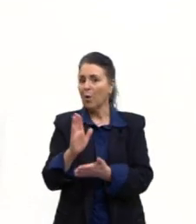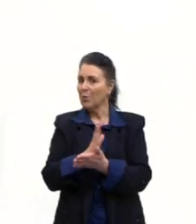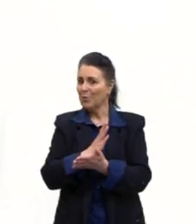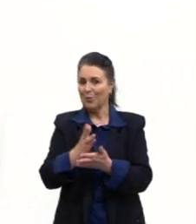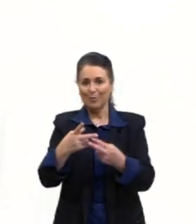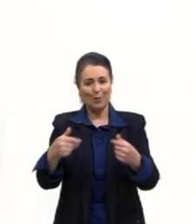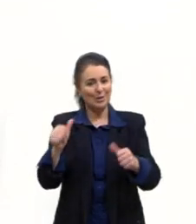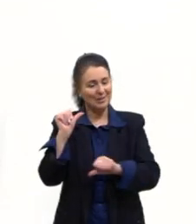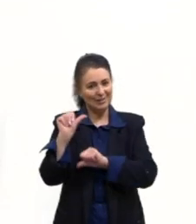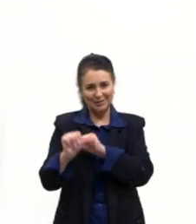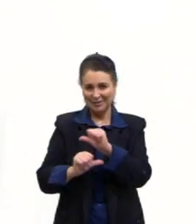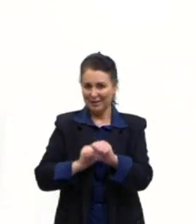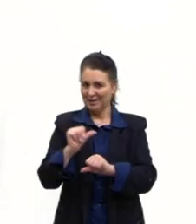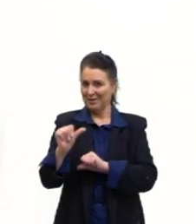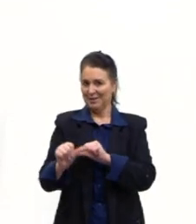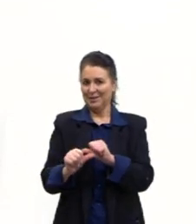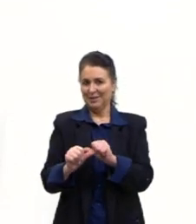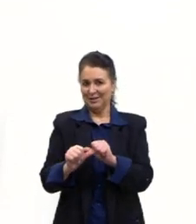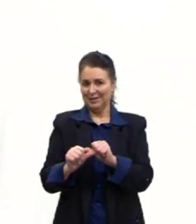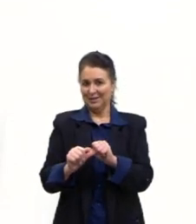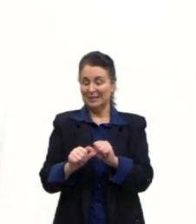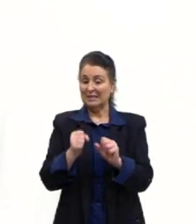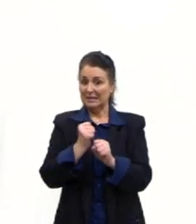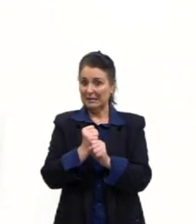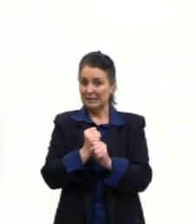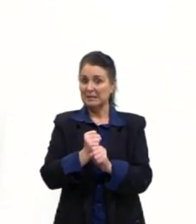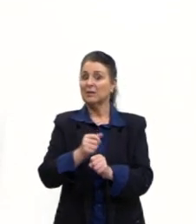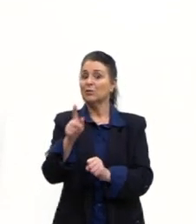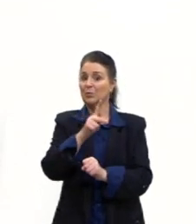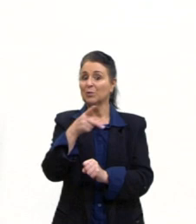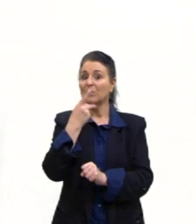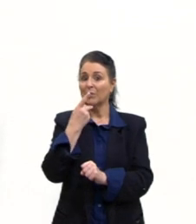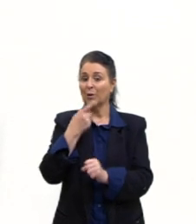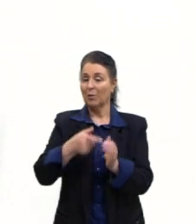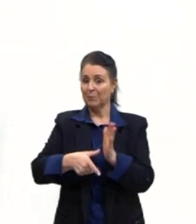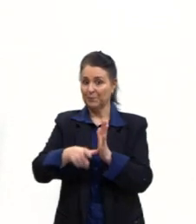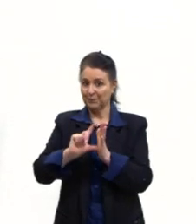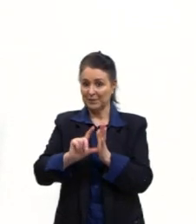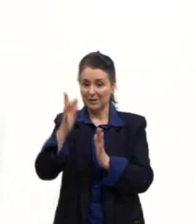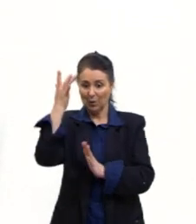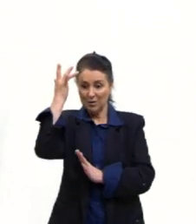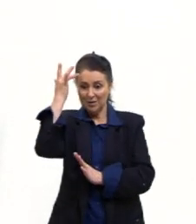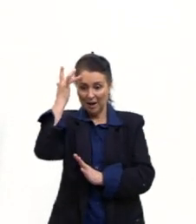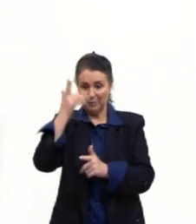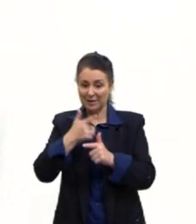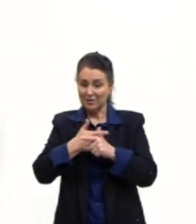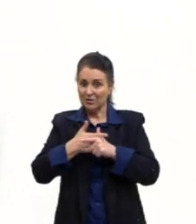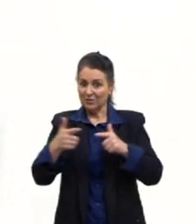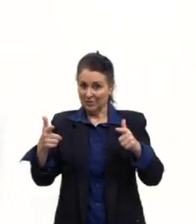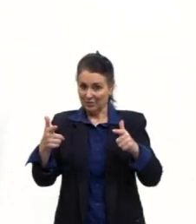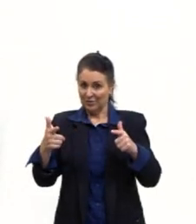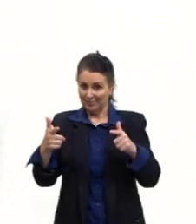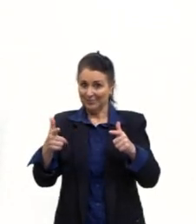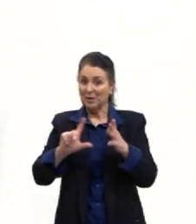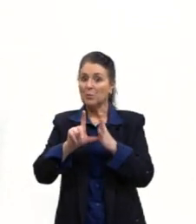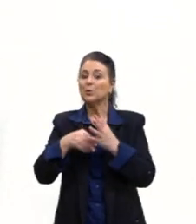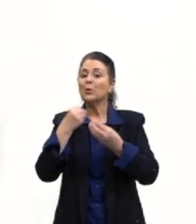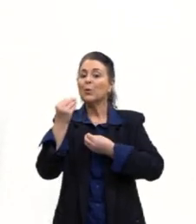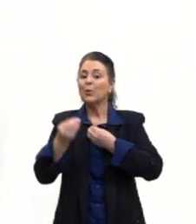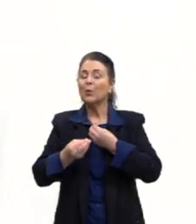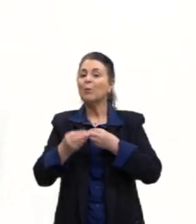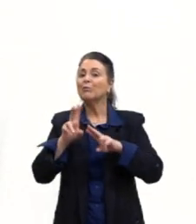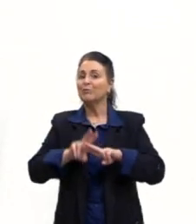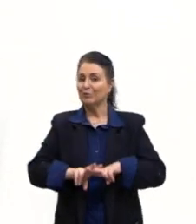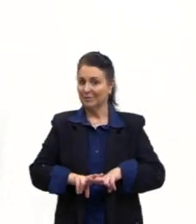gente não sabe porque não chegamos lá, né? Então, a gente não sabe o status que essas divisões vão receber a partir daí, tá? E aí eu